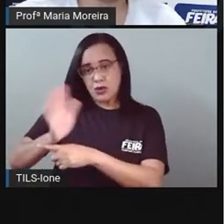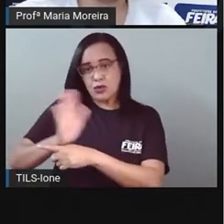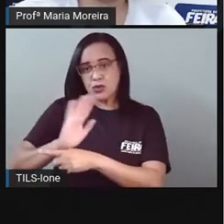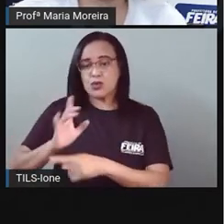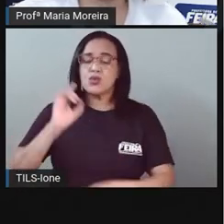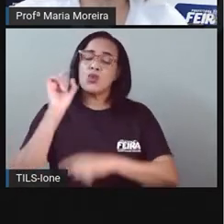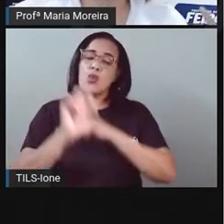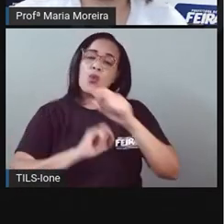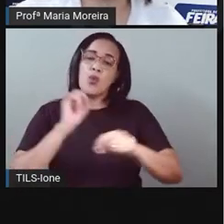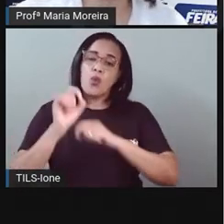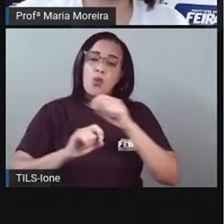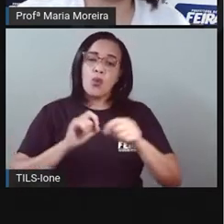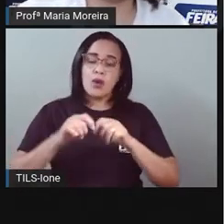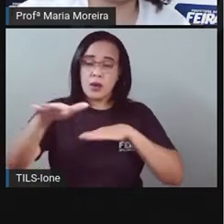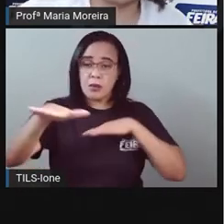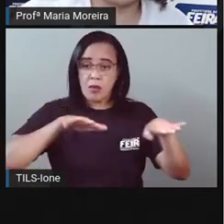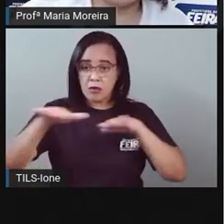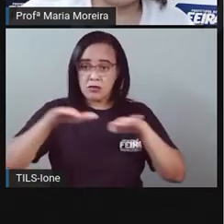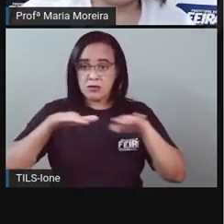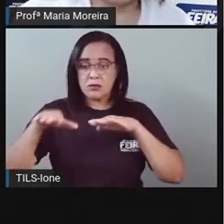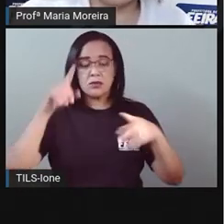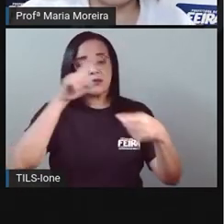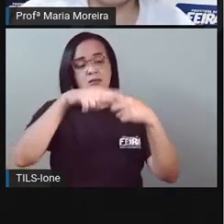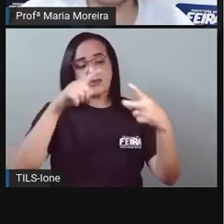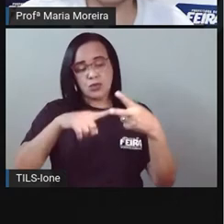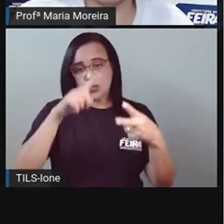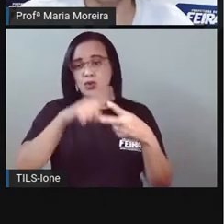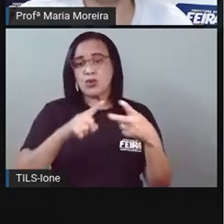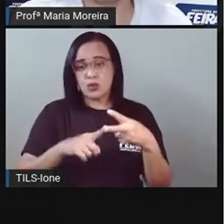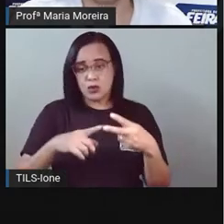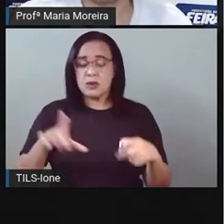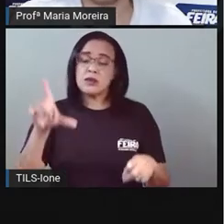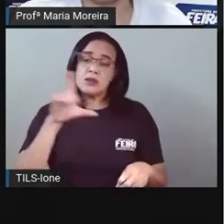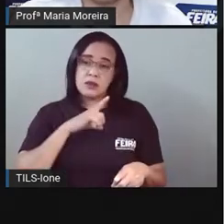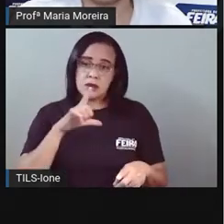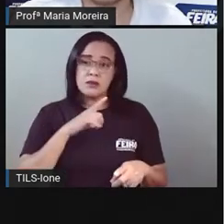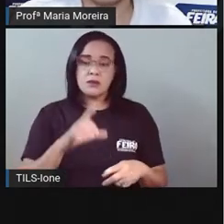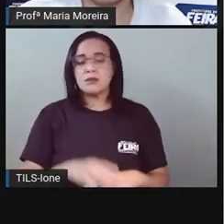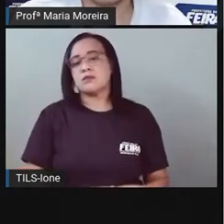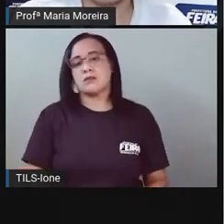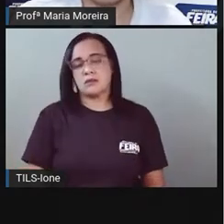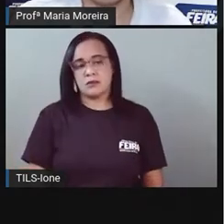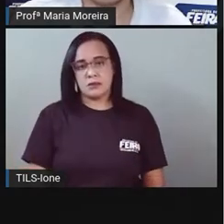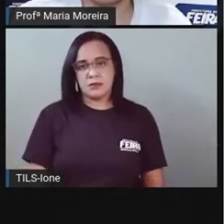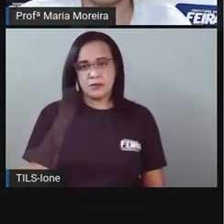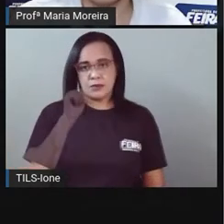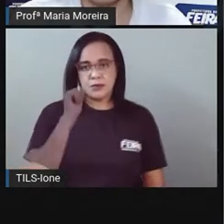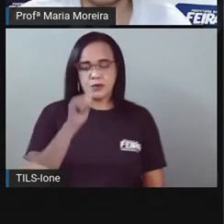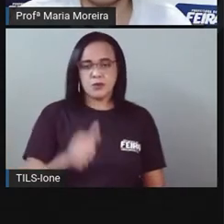translação e as estações do ano. Vamos ouvir essa mocinha.